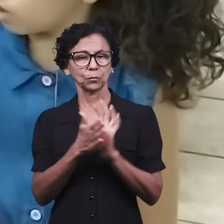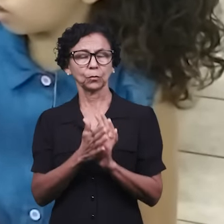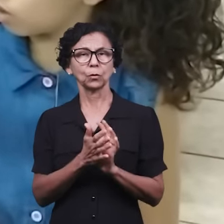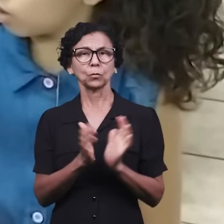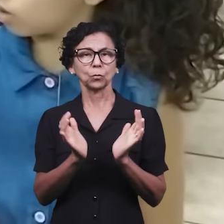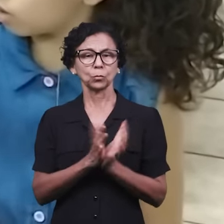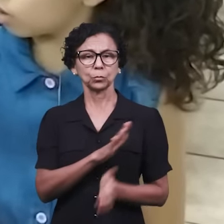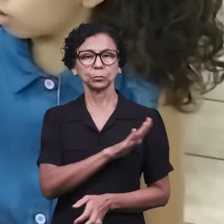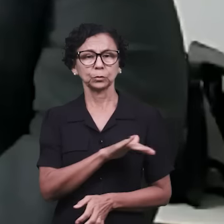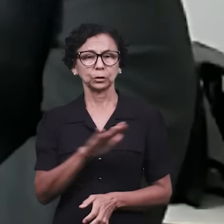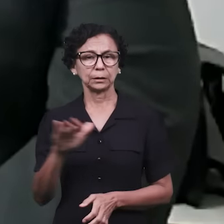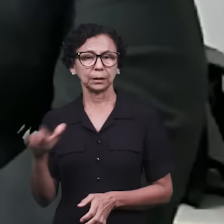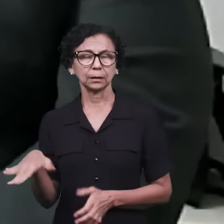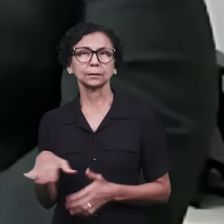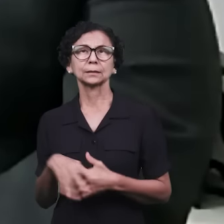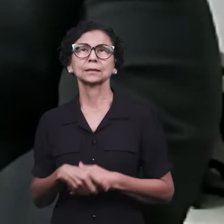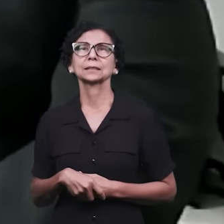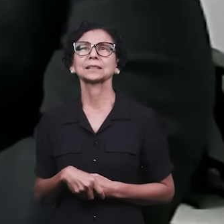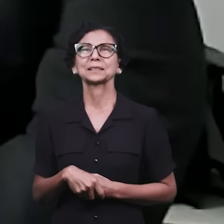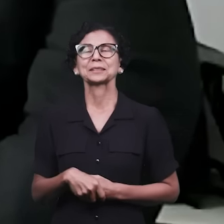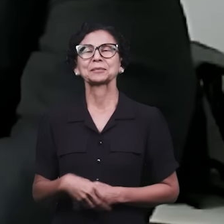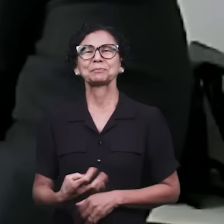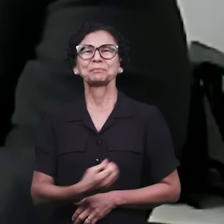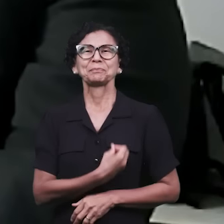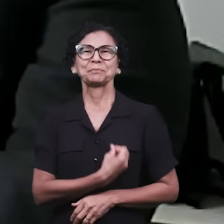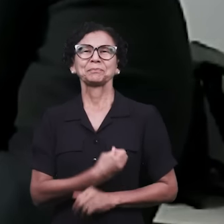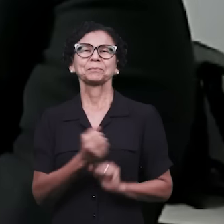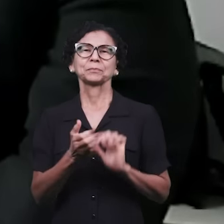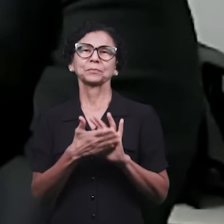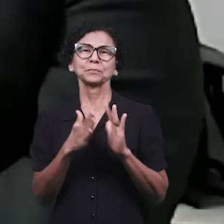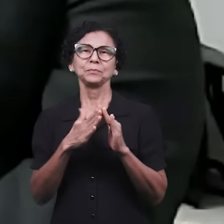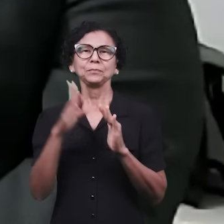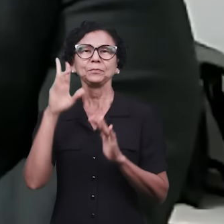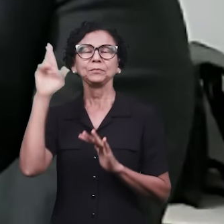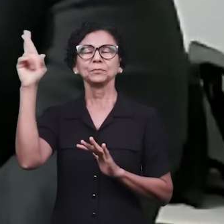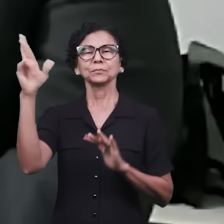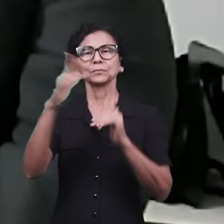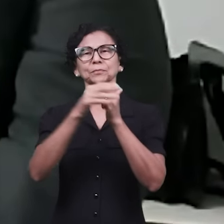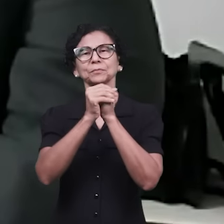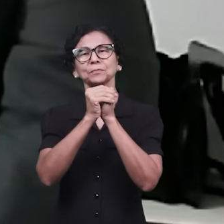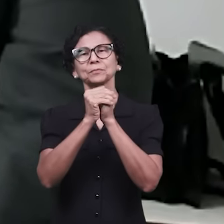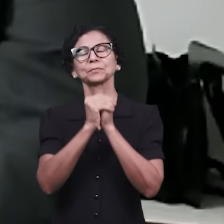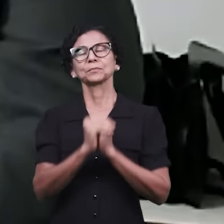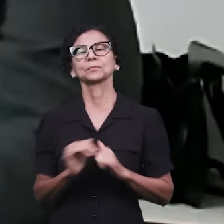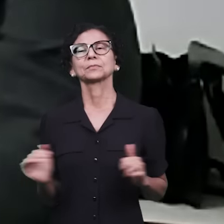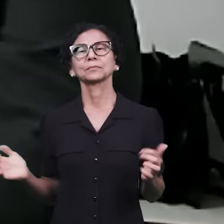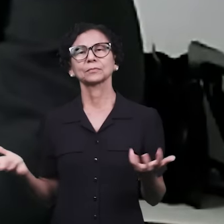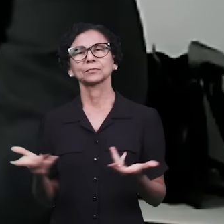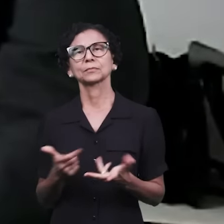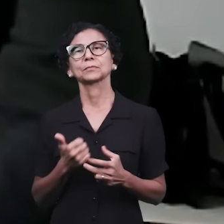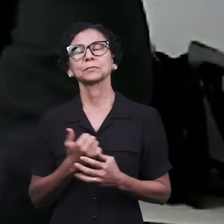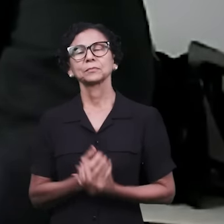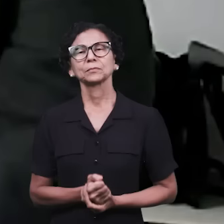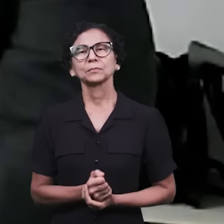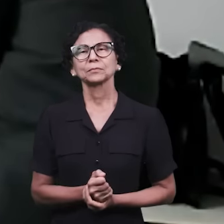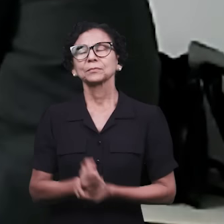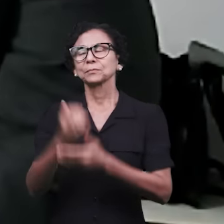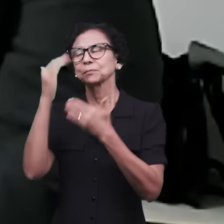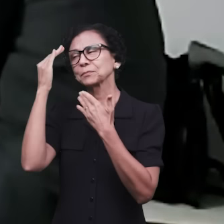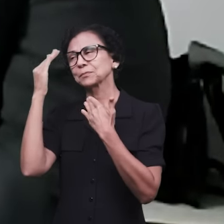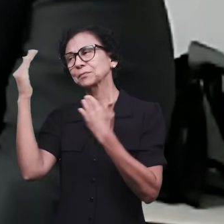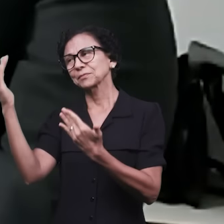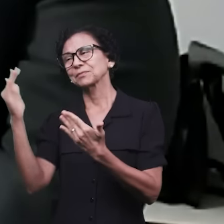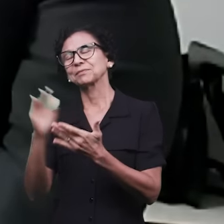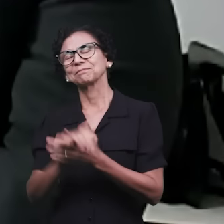igrejas, e é uma grande bênção as crianças participando do louvor na casa do Senhor. Amém, maravilha. Irmão, muito